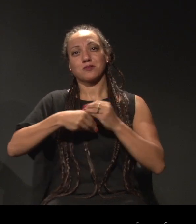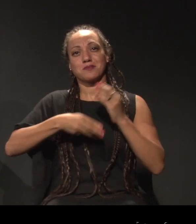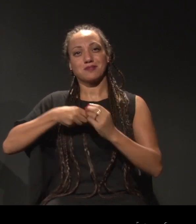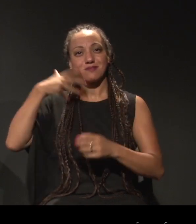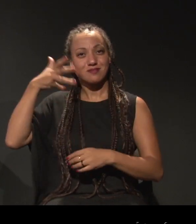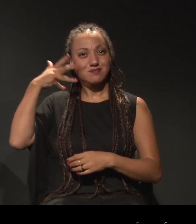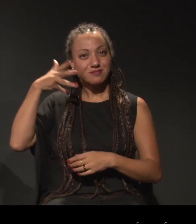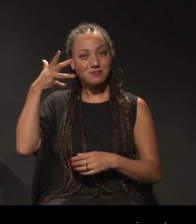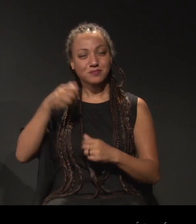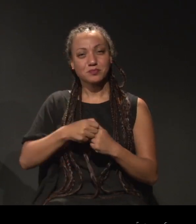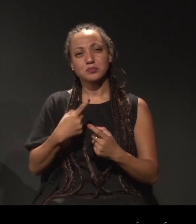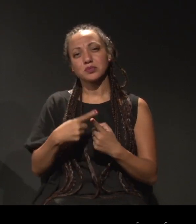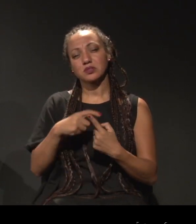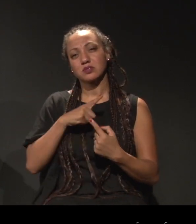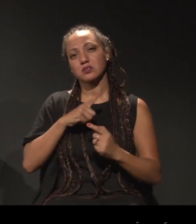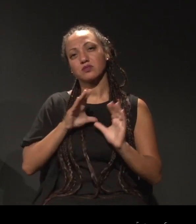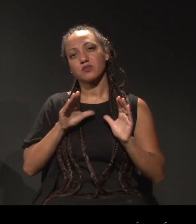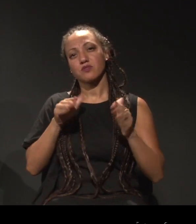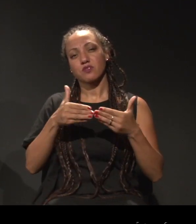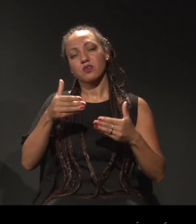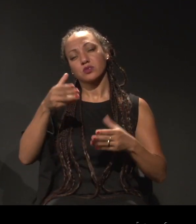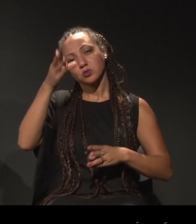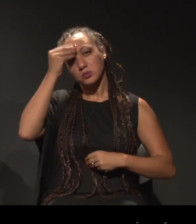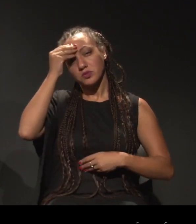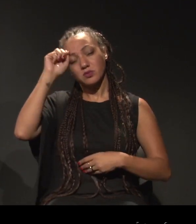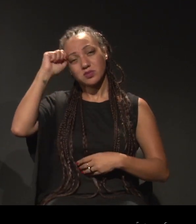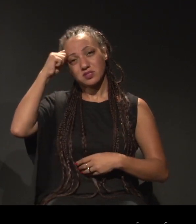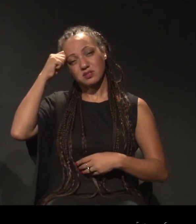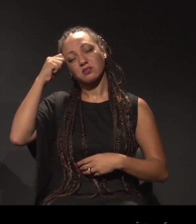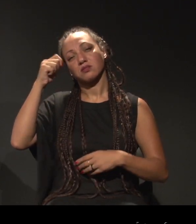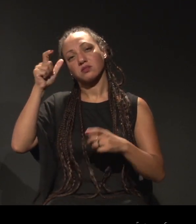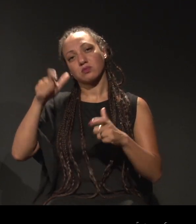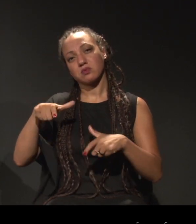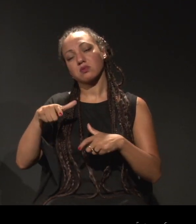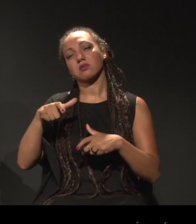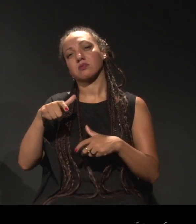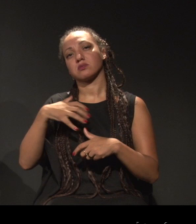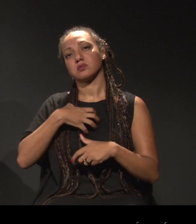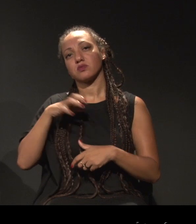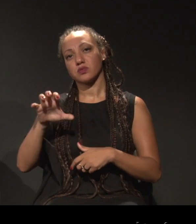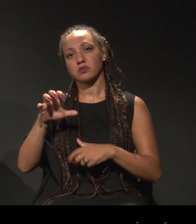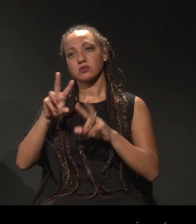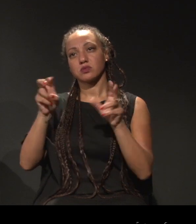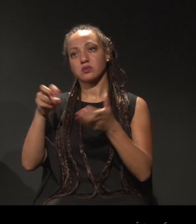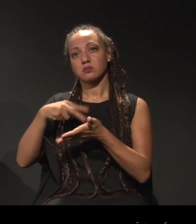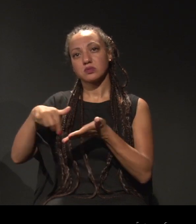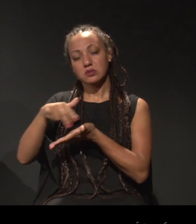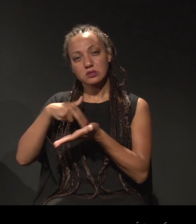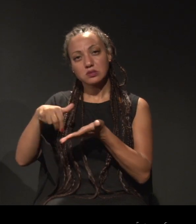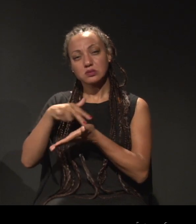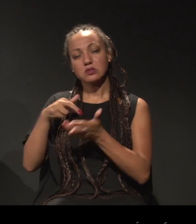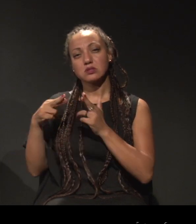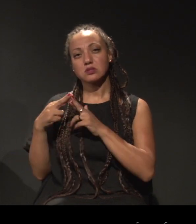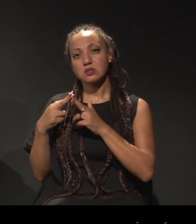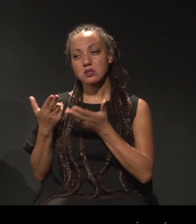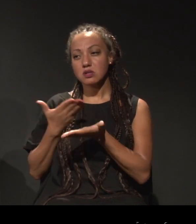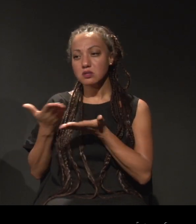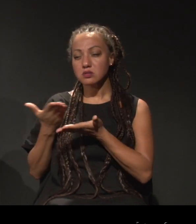encontro do fórum de performance negra em Salvador, a relação com a dança, ela é muito,